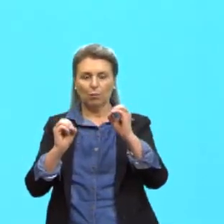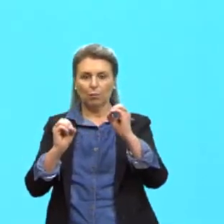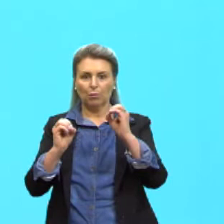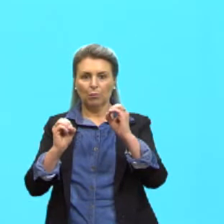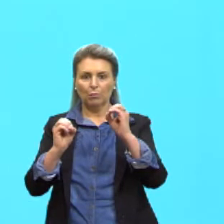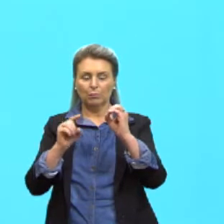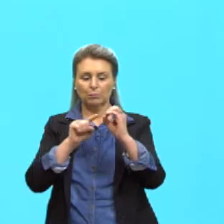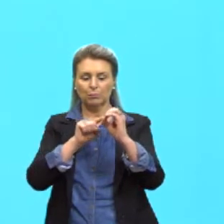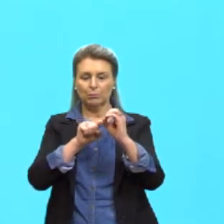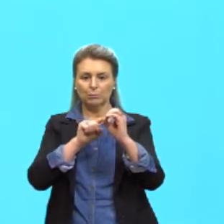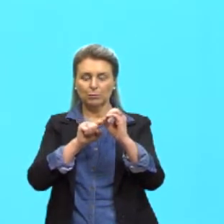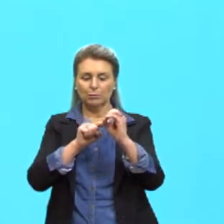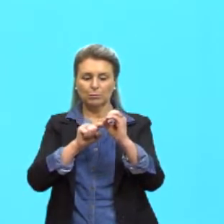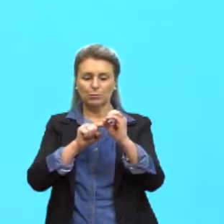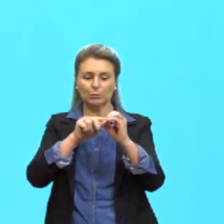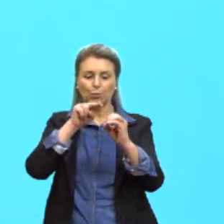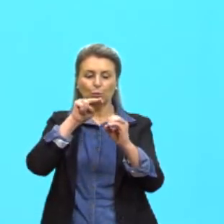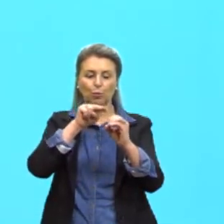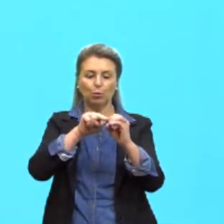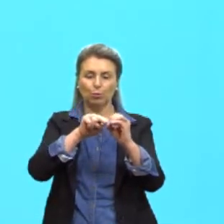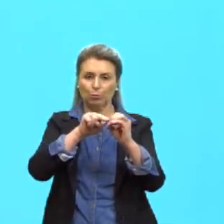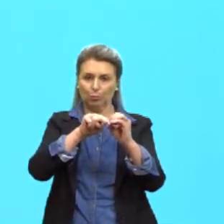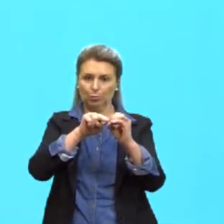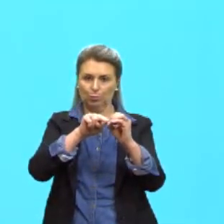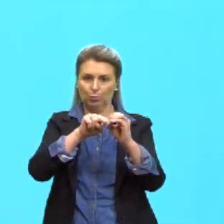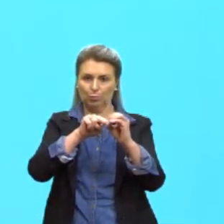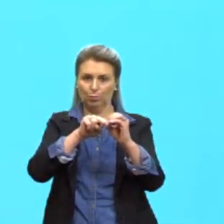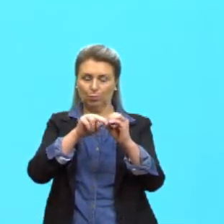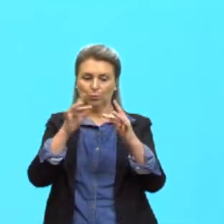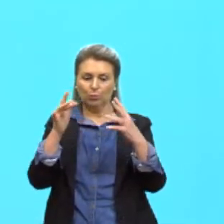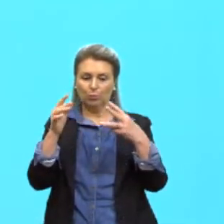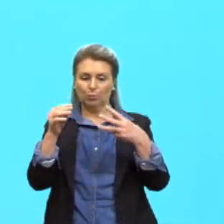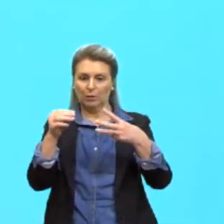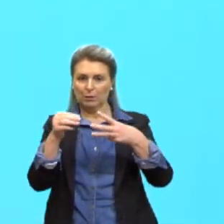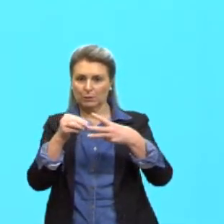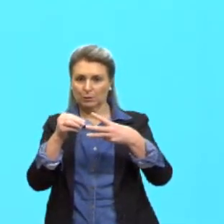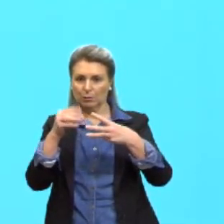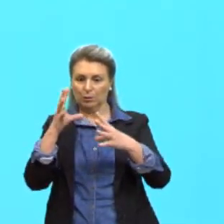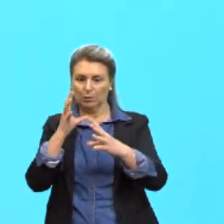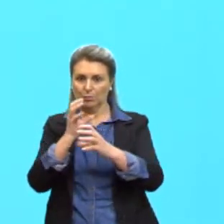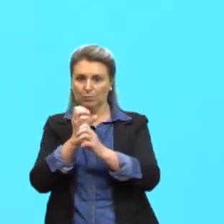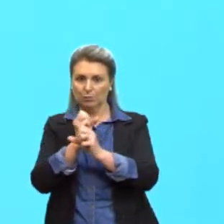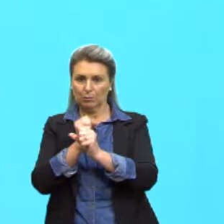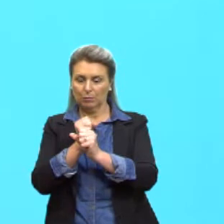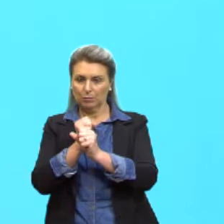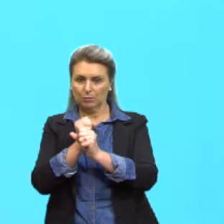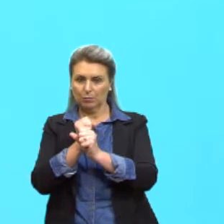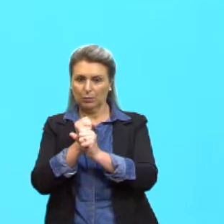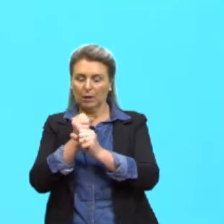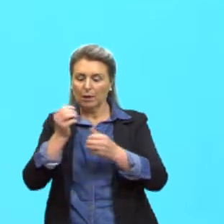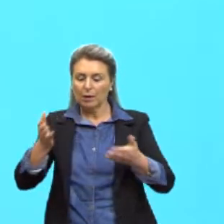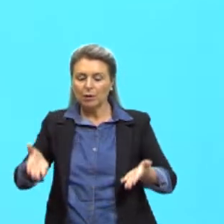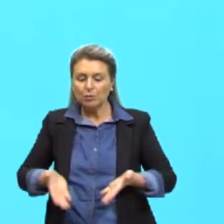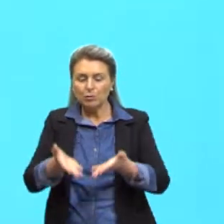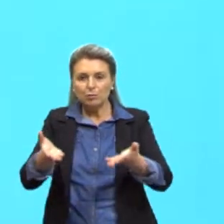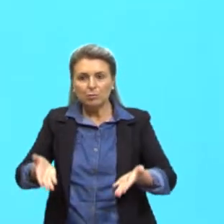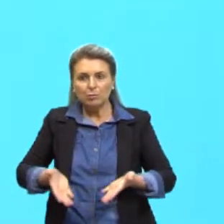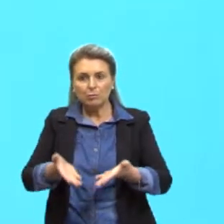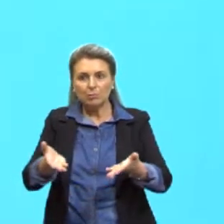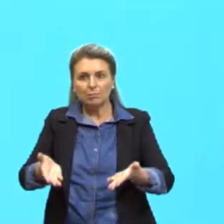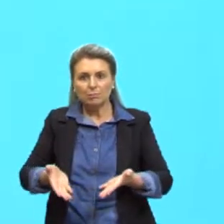então, o núcleo de uma célula somática em um meio de cultura, ele é estimulado